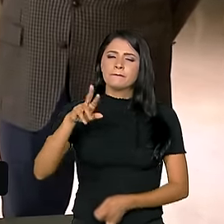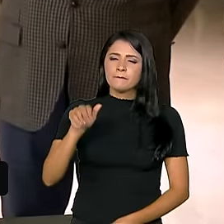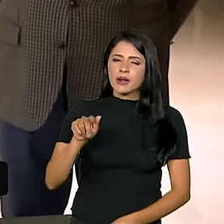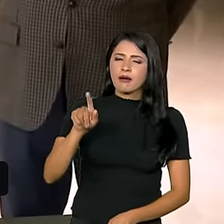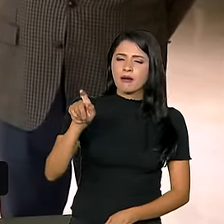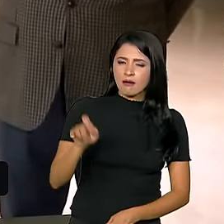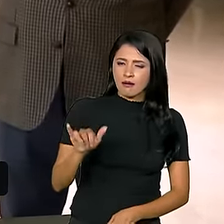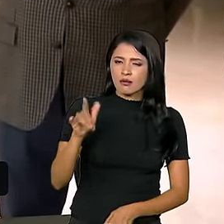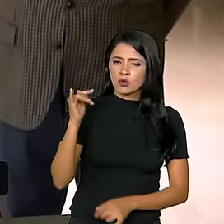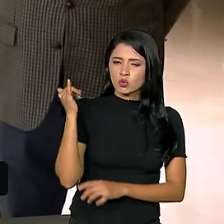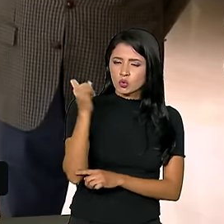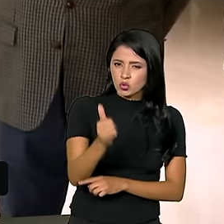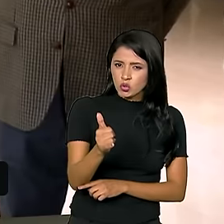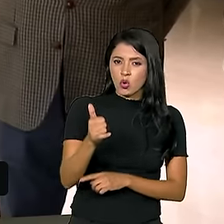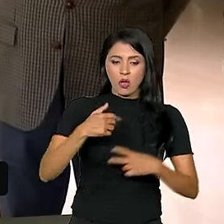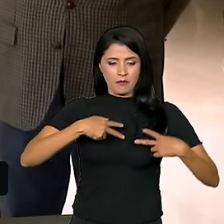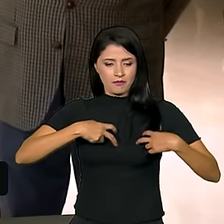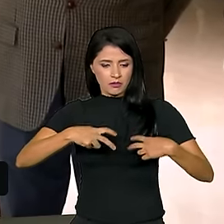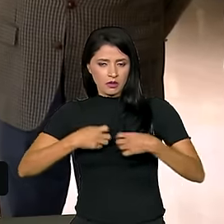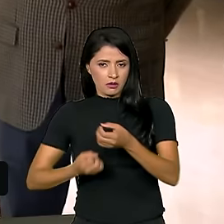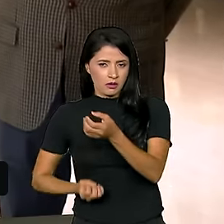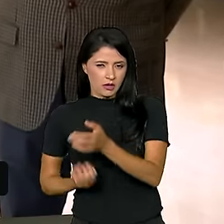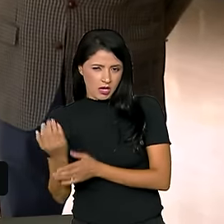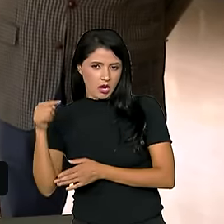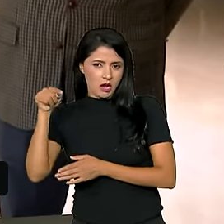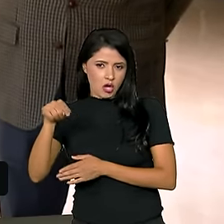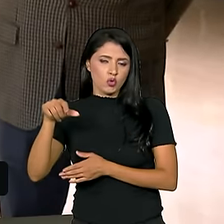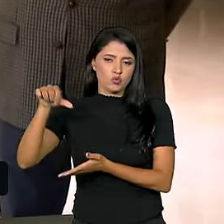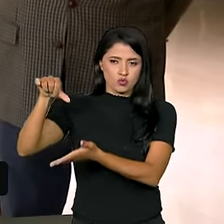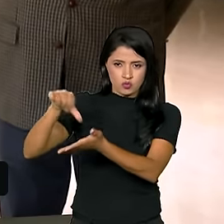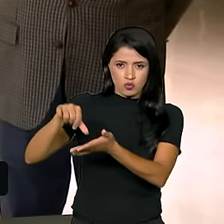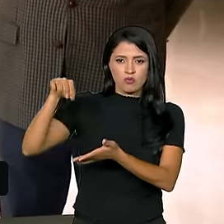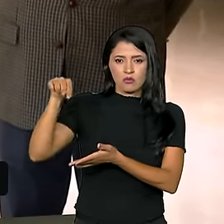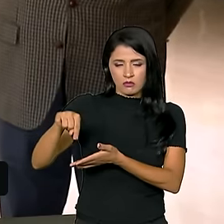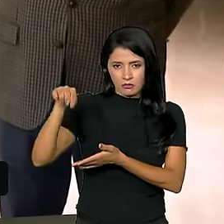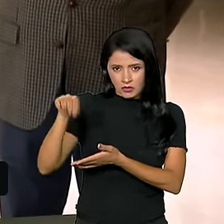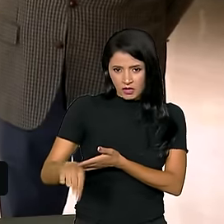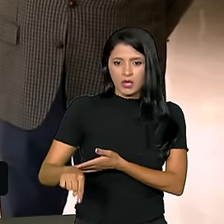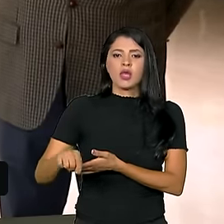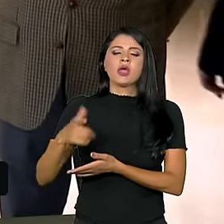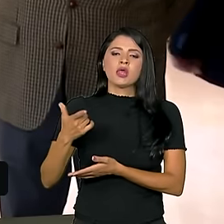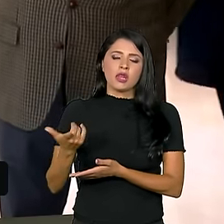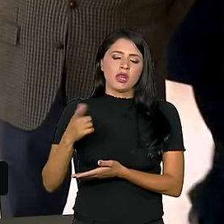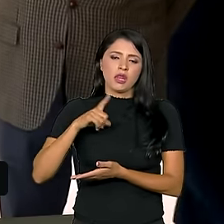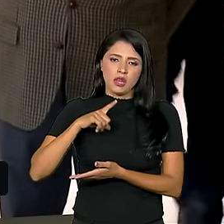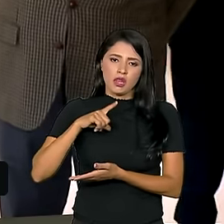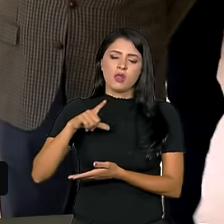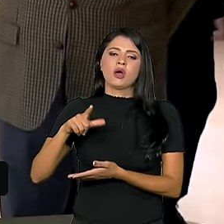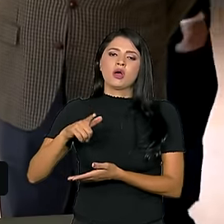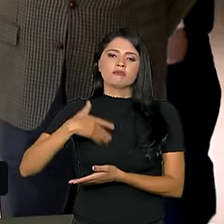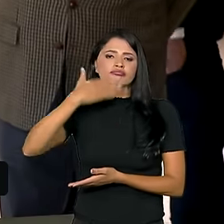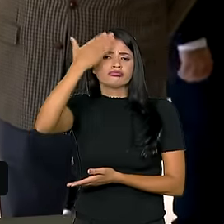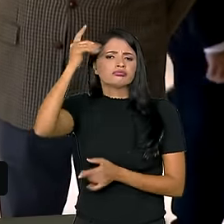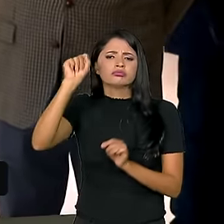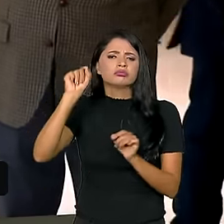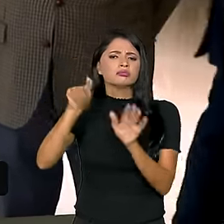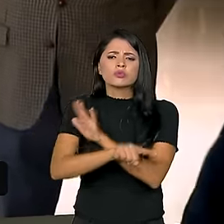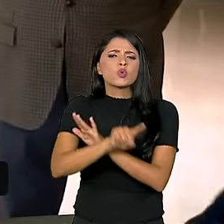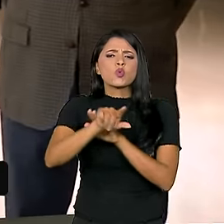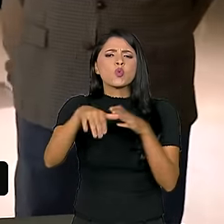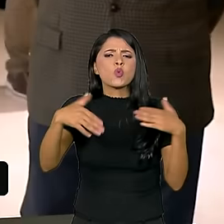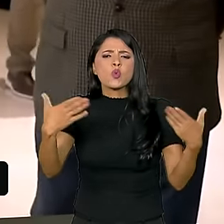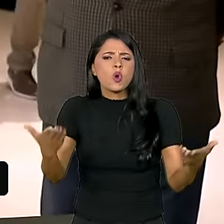que a Petrobras está criando uma subsidiária aqui no Oriente Médio, a Petrobras Arábia. Queria saber do senhor qual que a importância